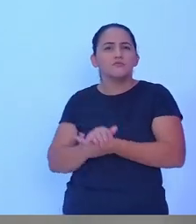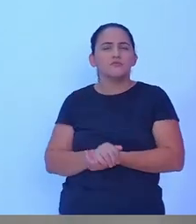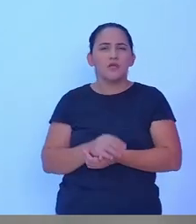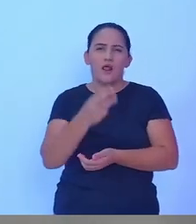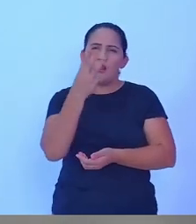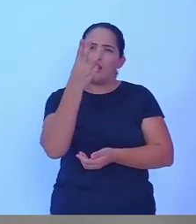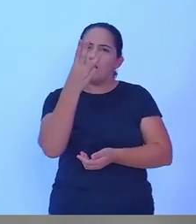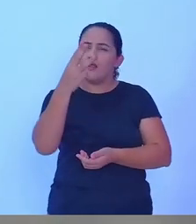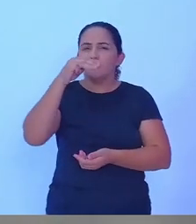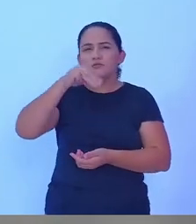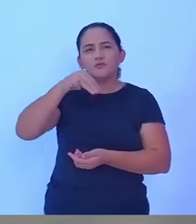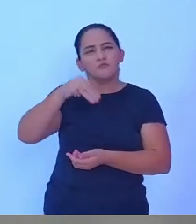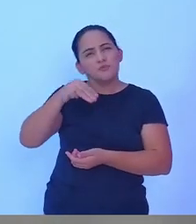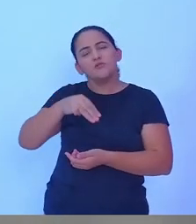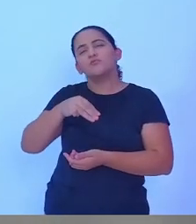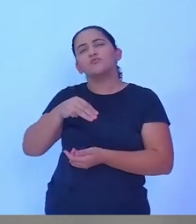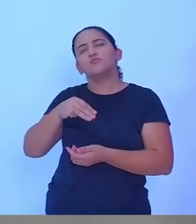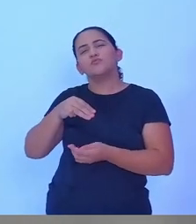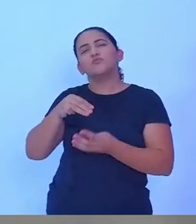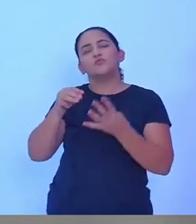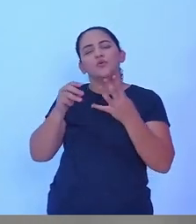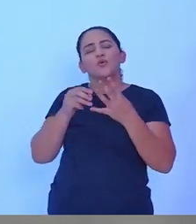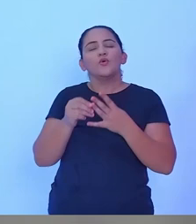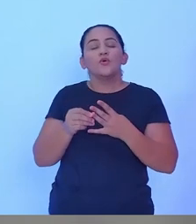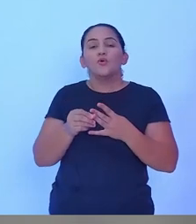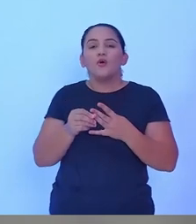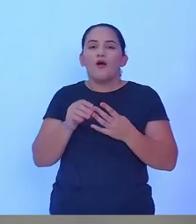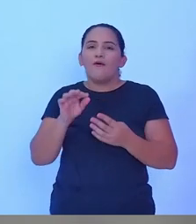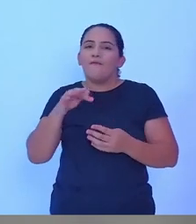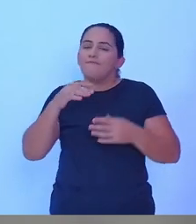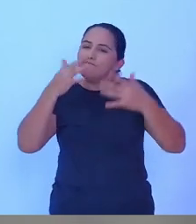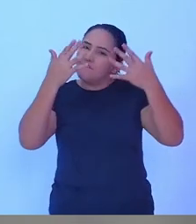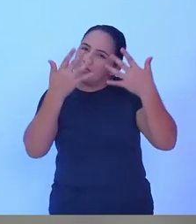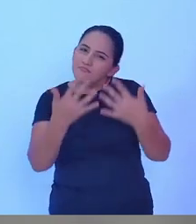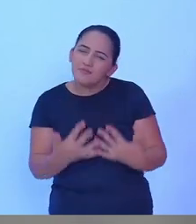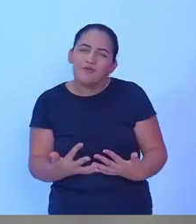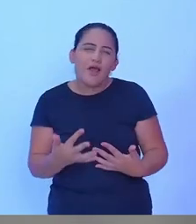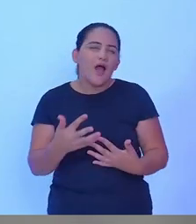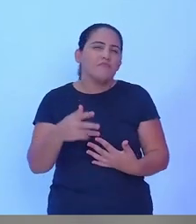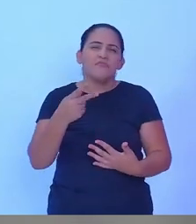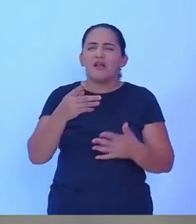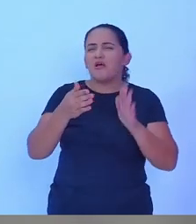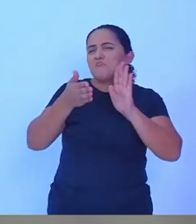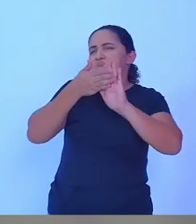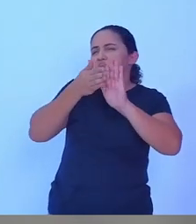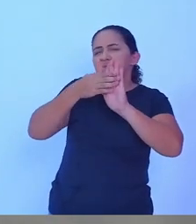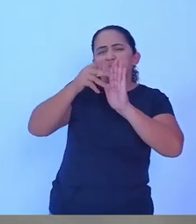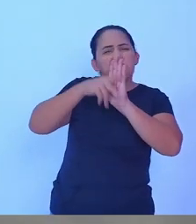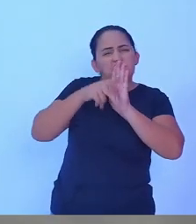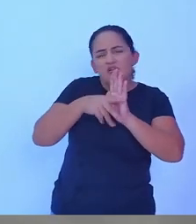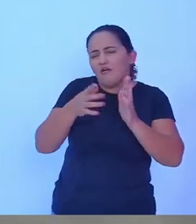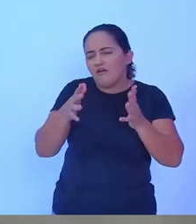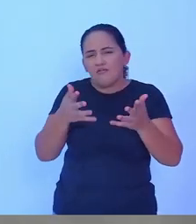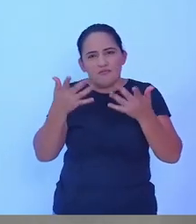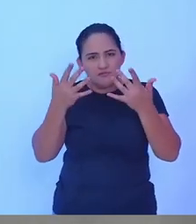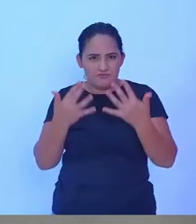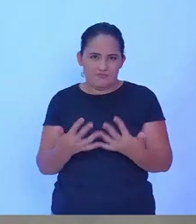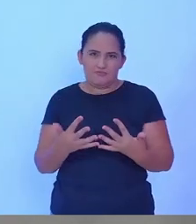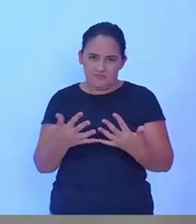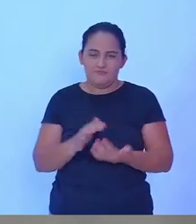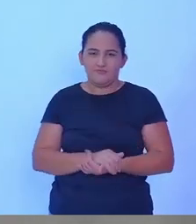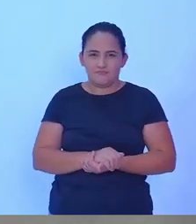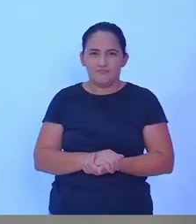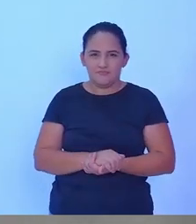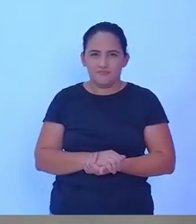minutos para cada candidato que possa se despedir, enfim, três minutos para ele fazer o seu comentário.